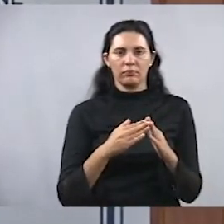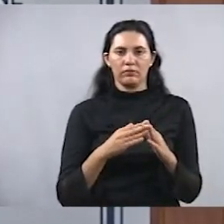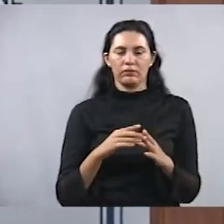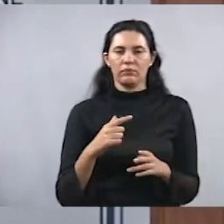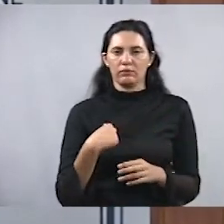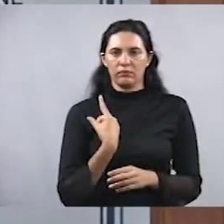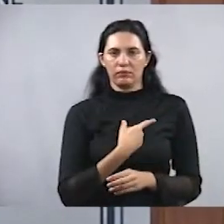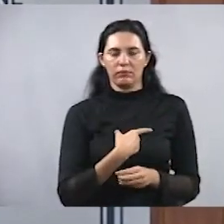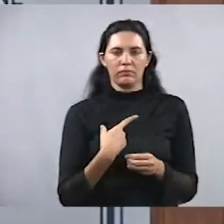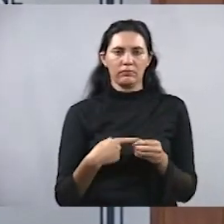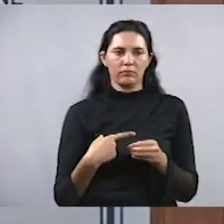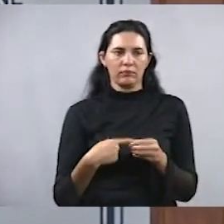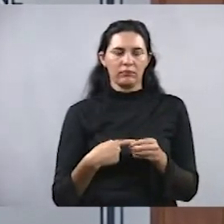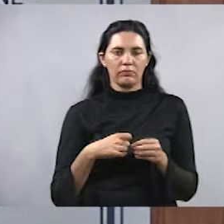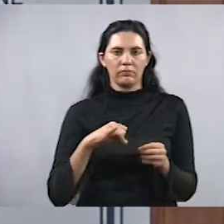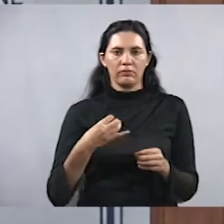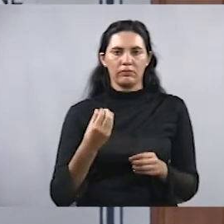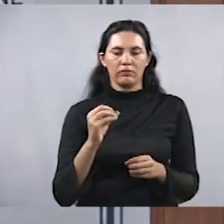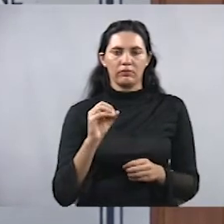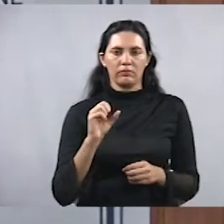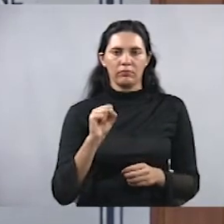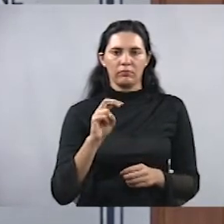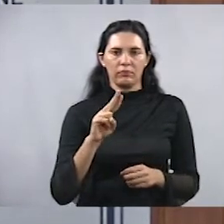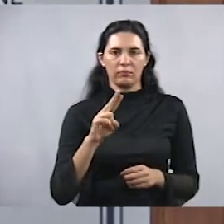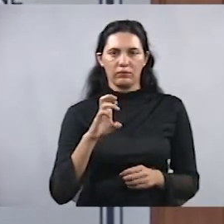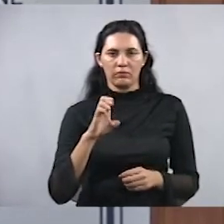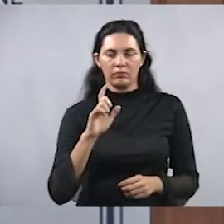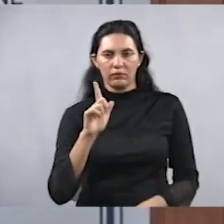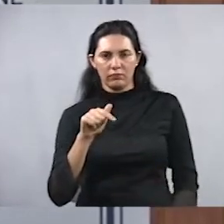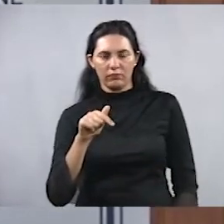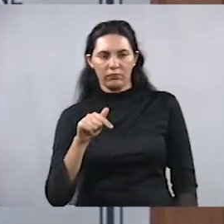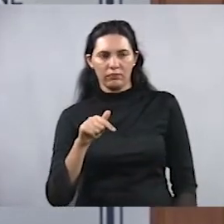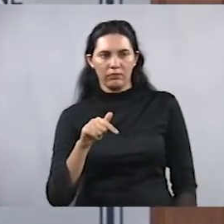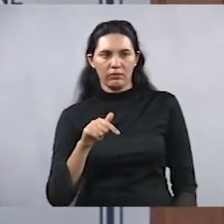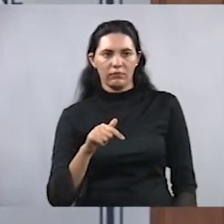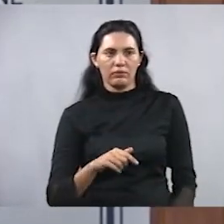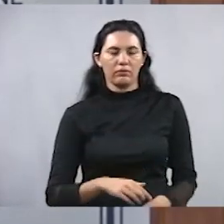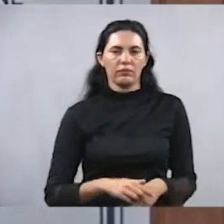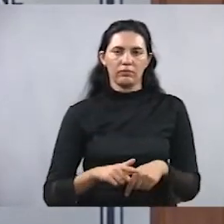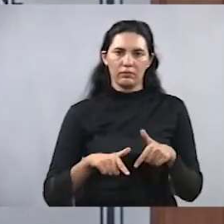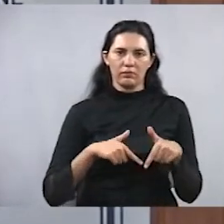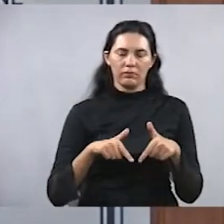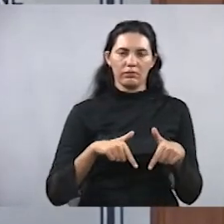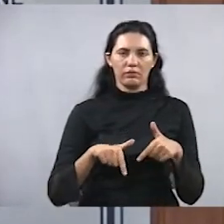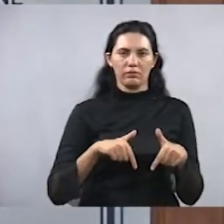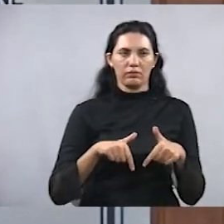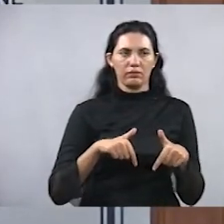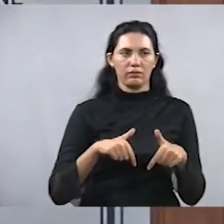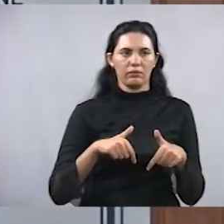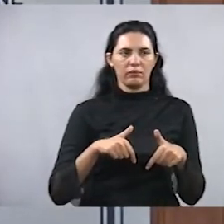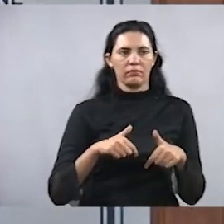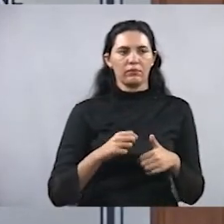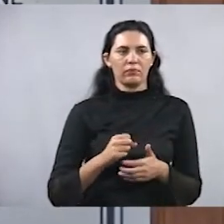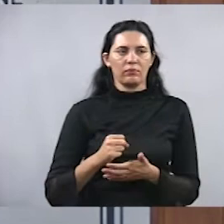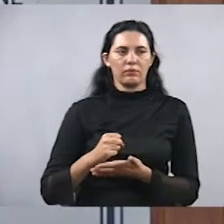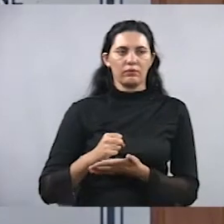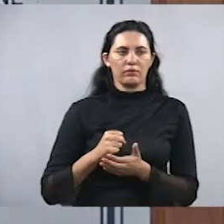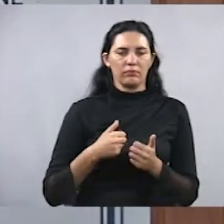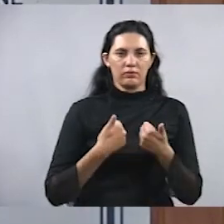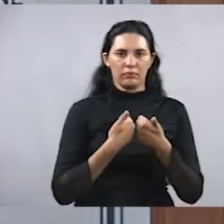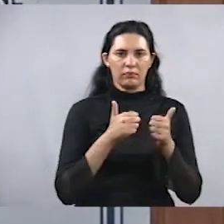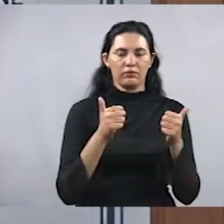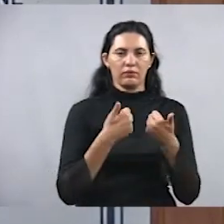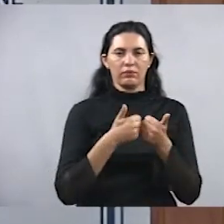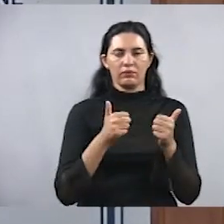cidade. O Josué dedicou grande parte da sua vida com o transporte público, transportando vidas, e